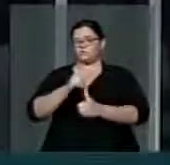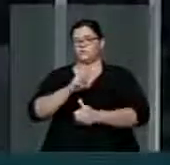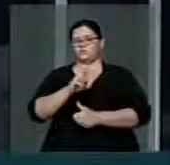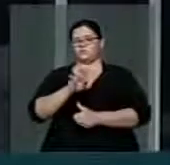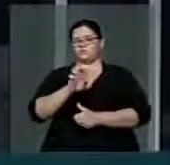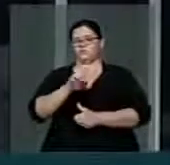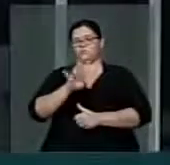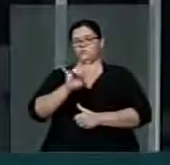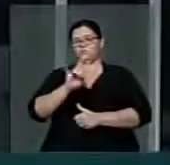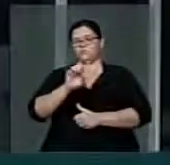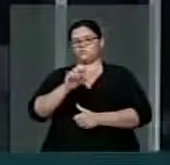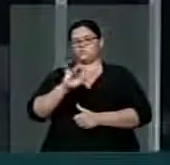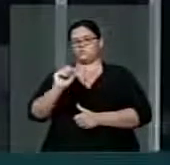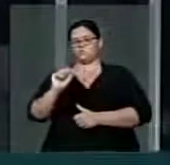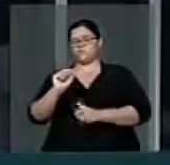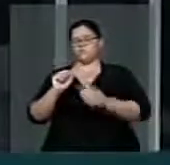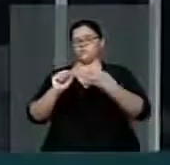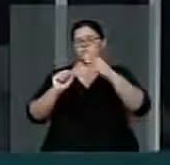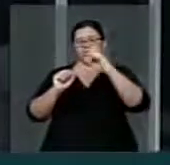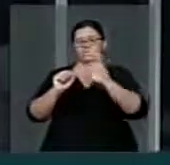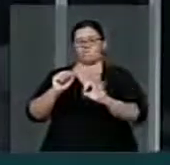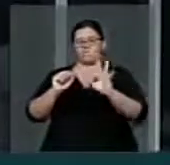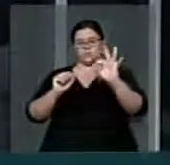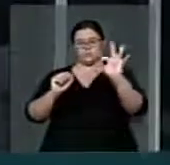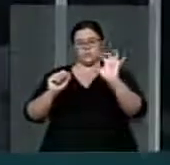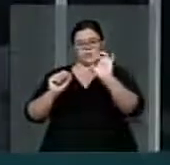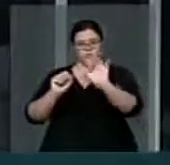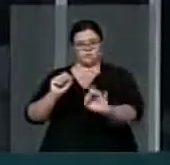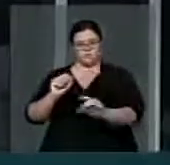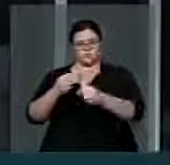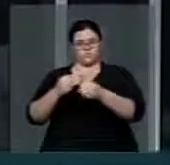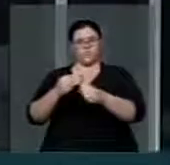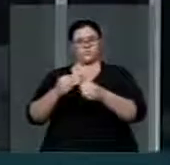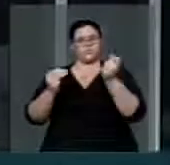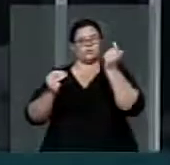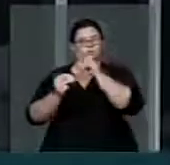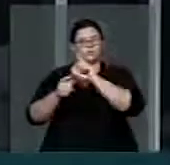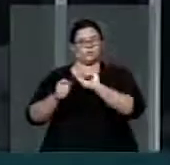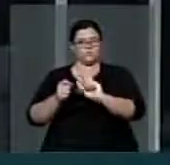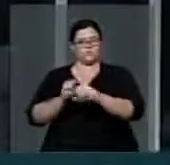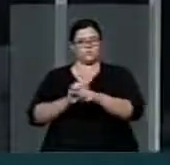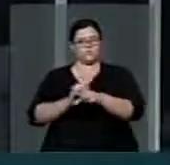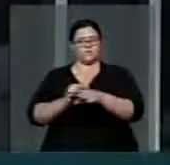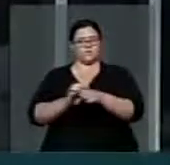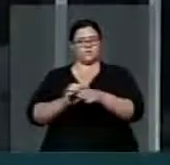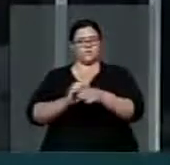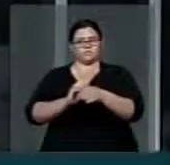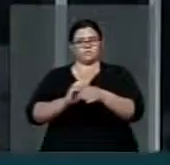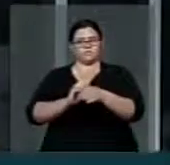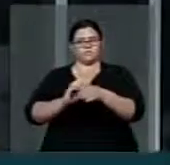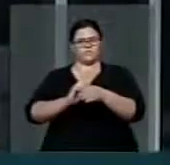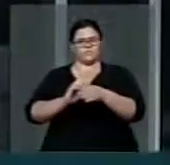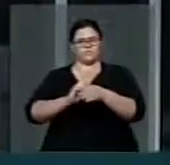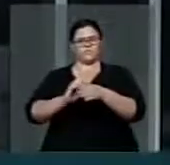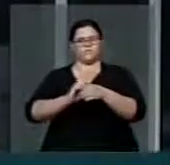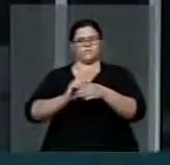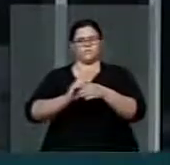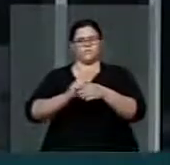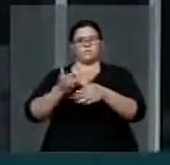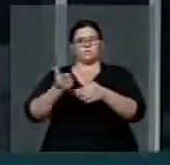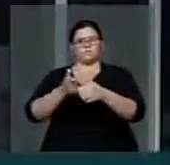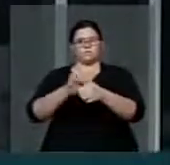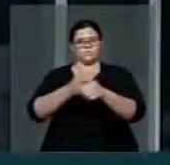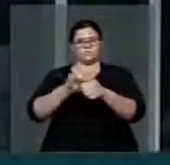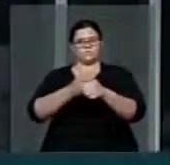40% deles consegue levar os seus resíduos sólidos para